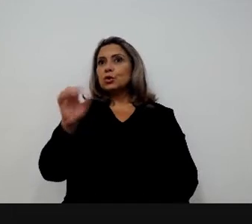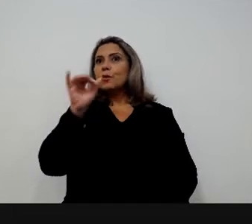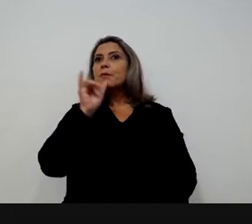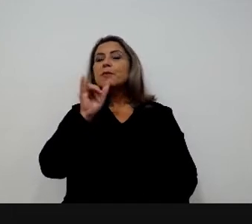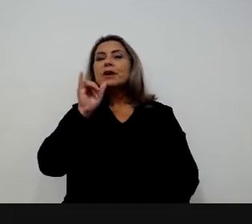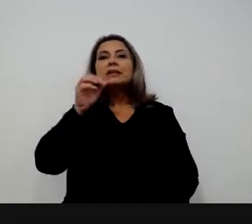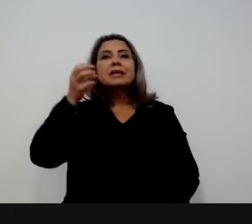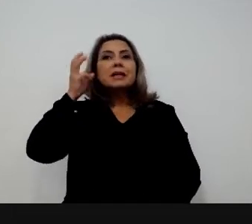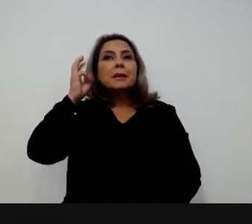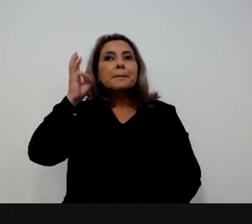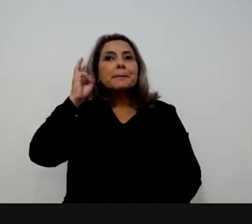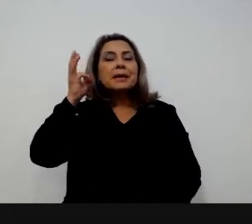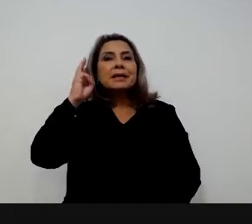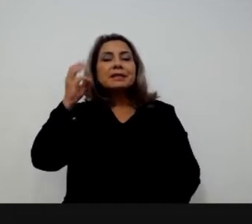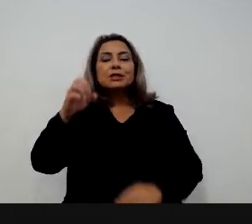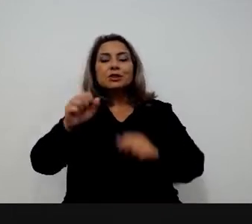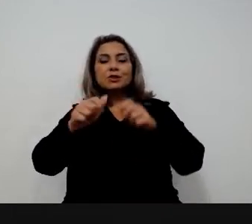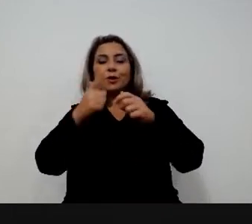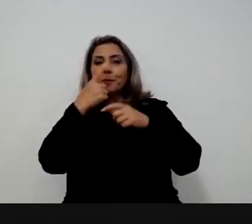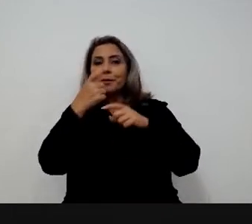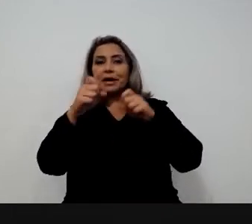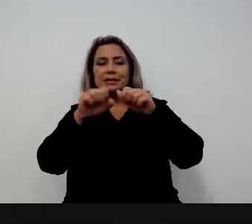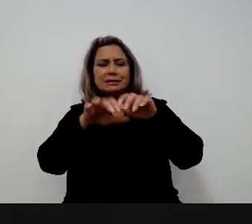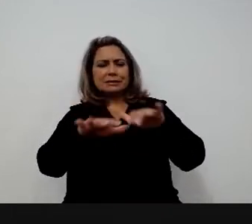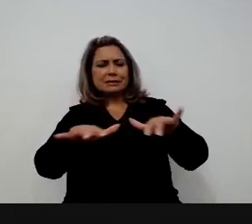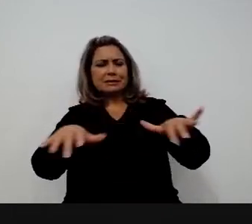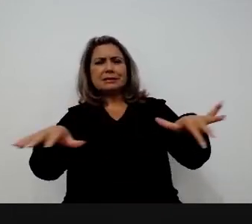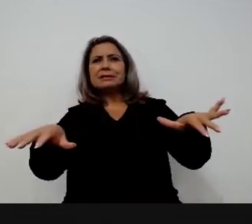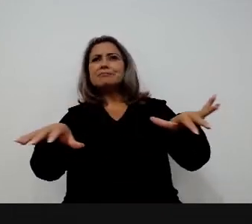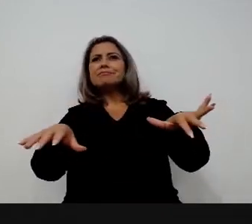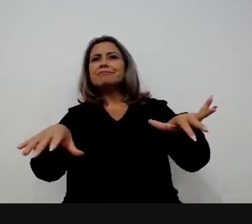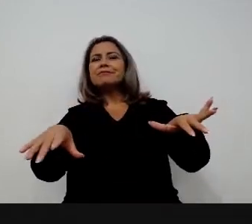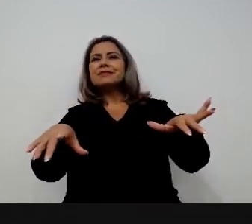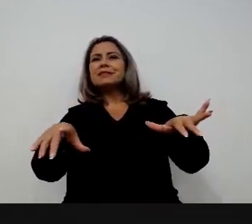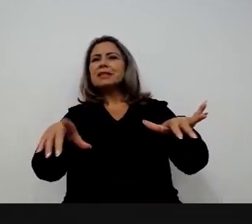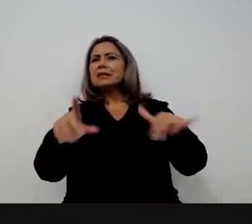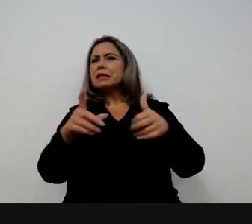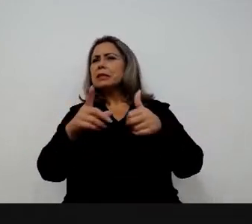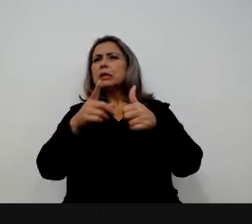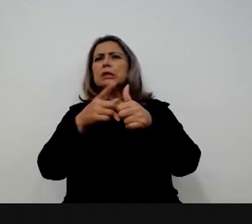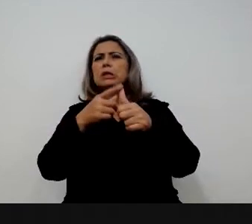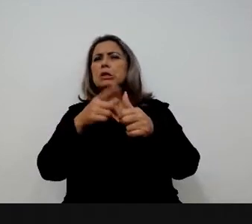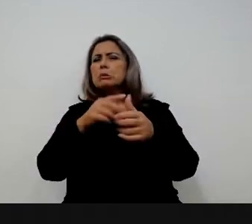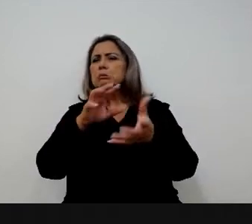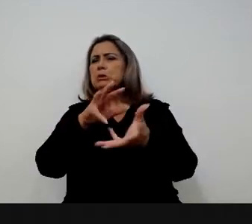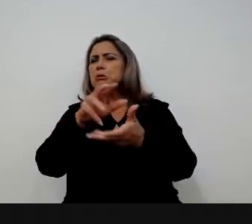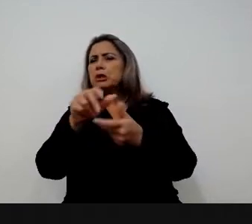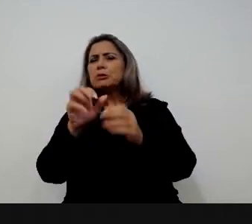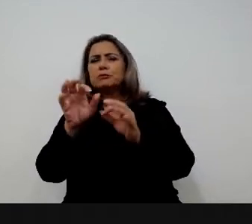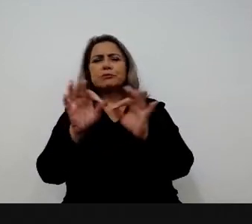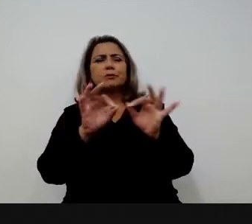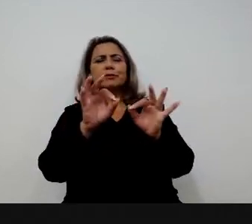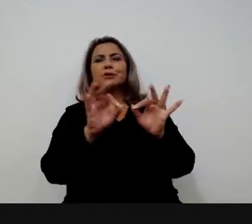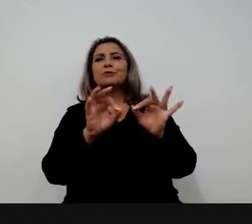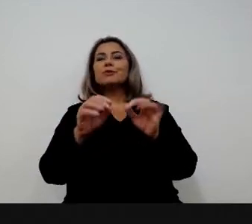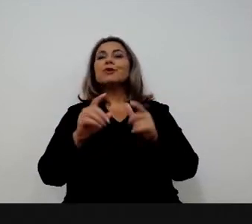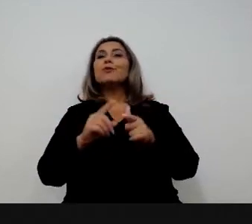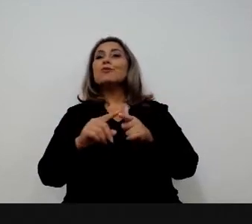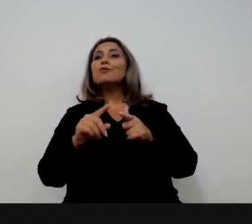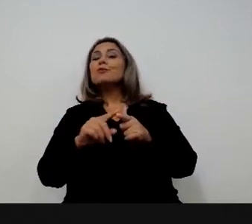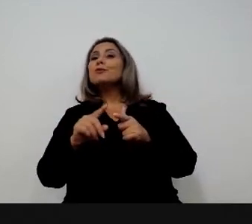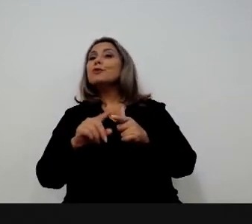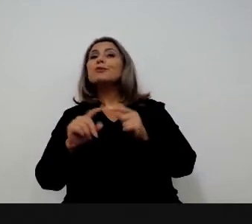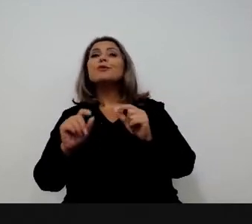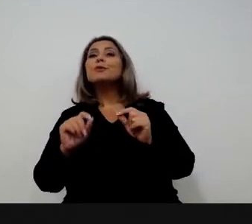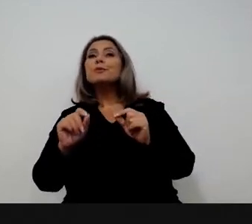ali alguns dos aterros sanitários mais modernos, primeiro mundo, como eles diziam, Ferraris, mas você tem um problema que é